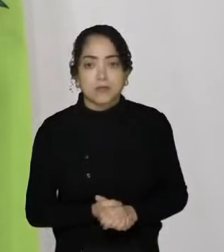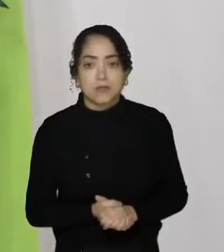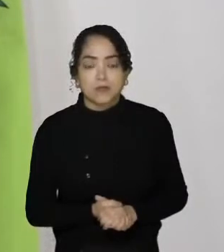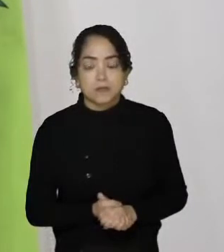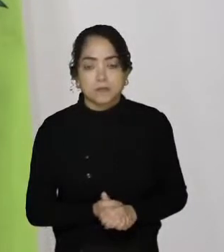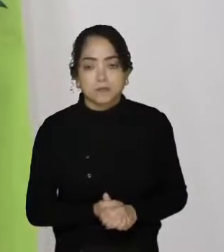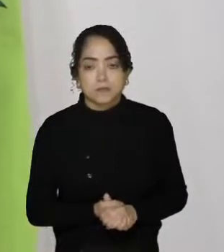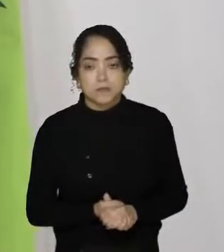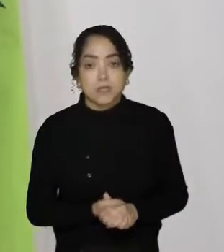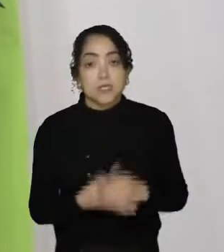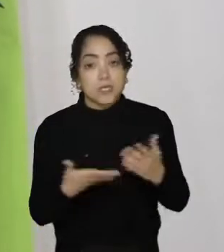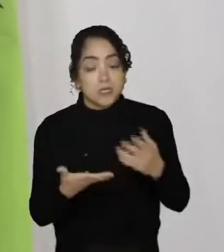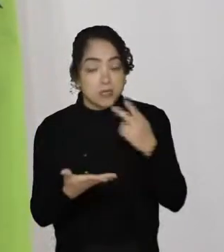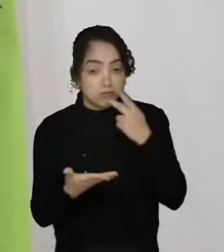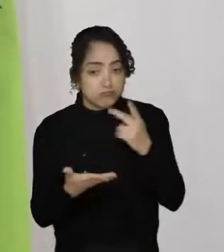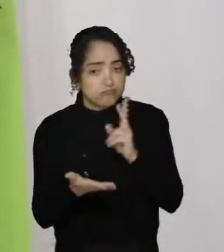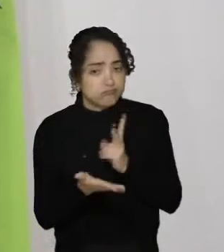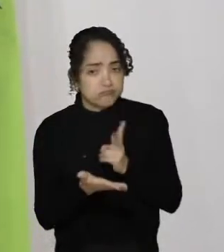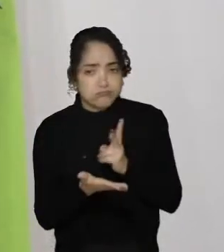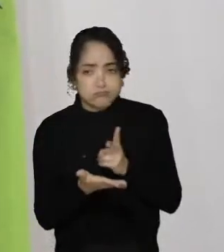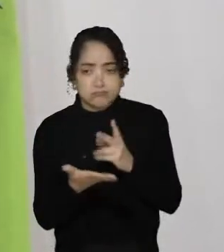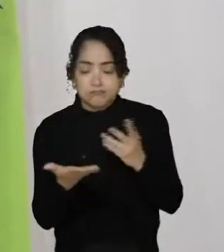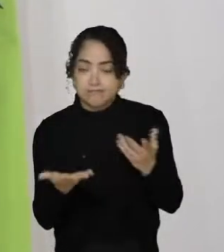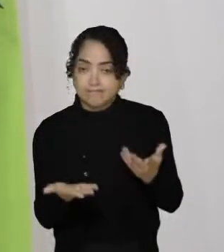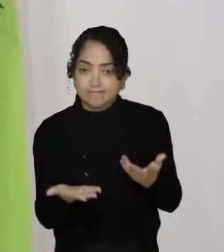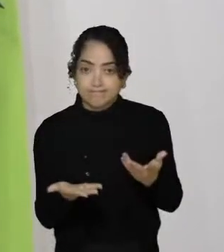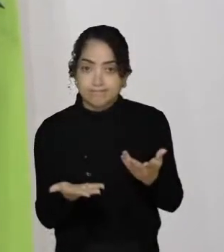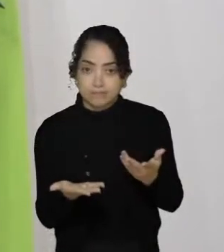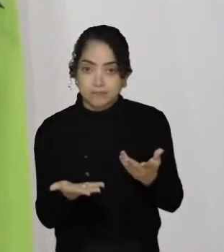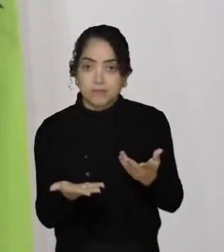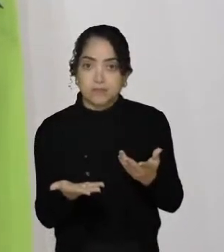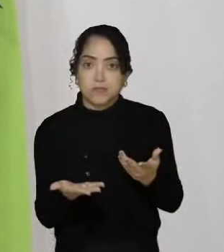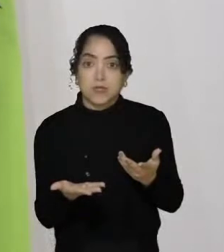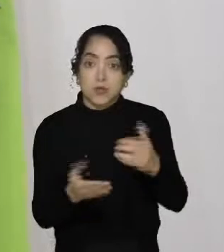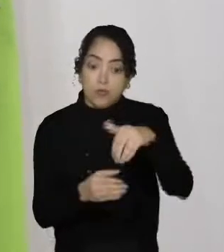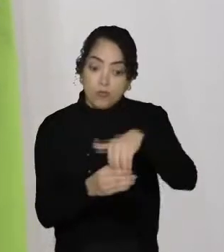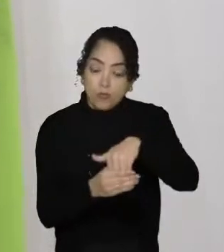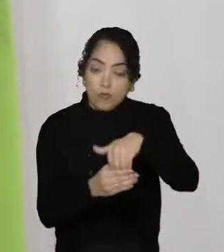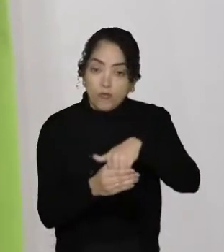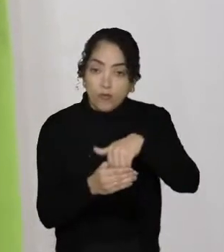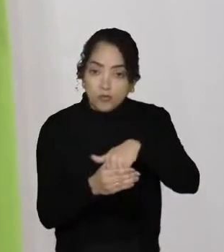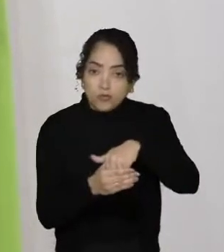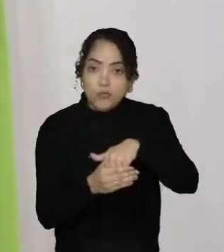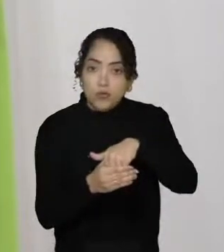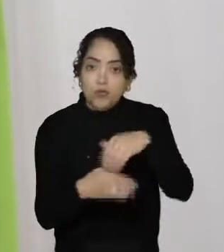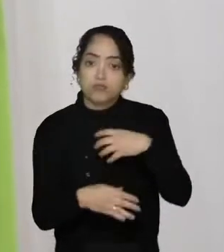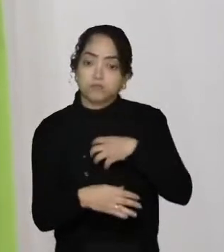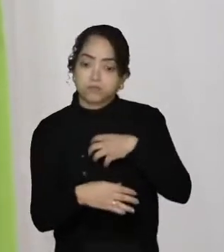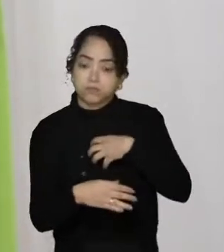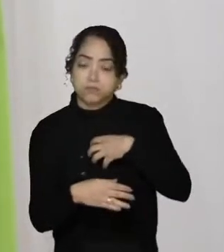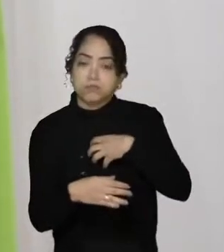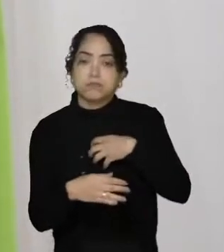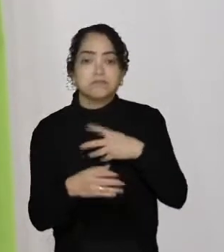E eu sempre falei, do jeito que a gente botou, a gente tirou.